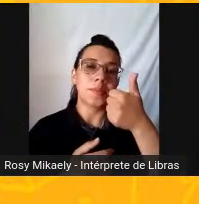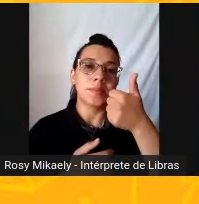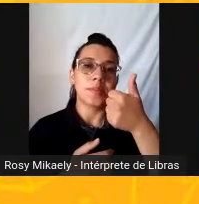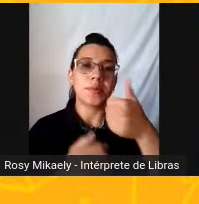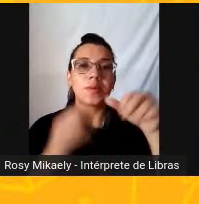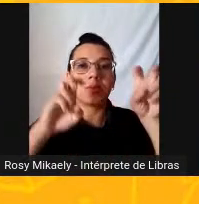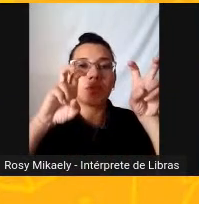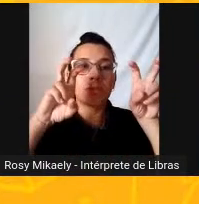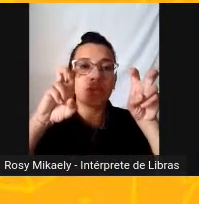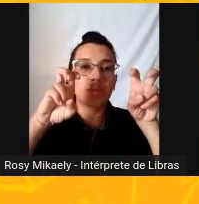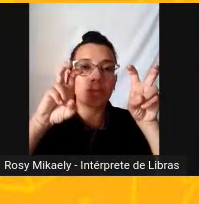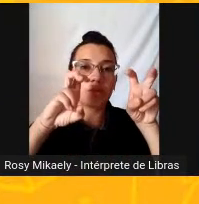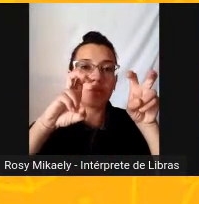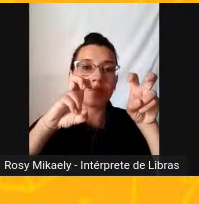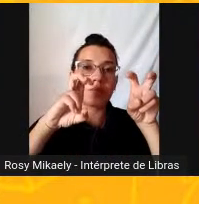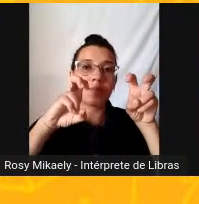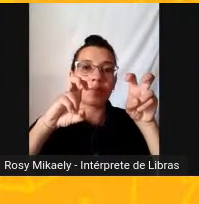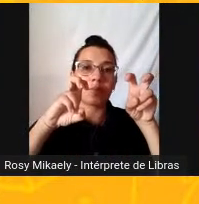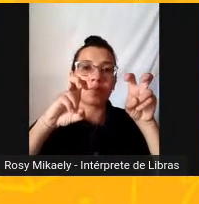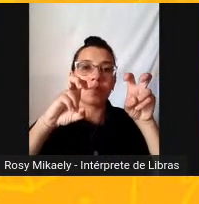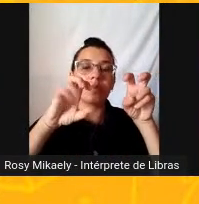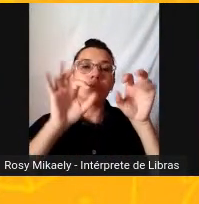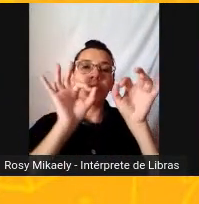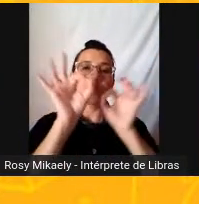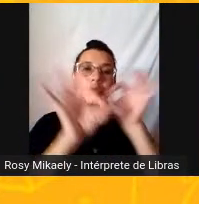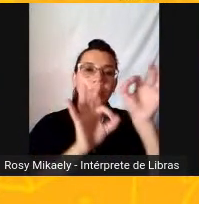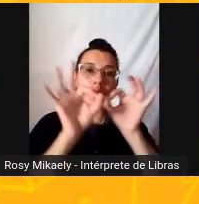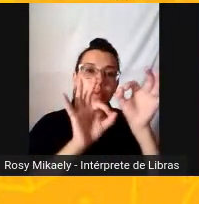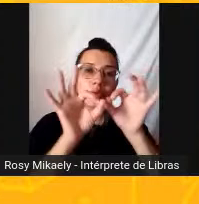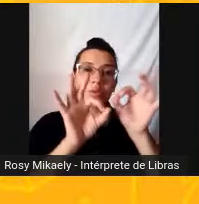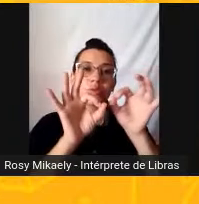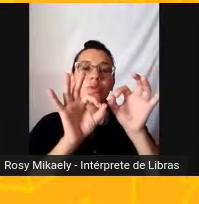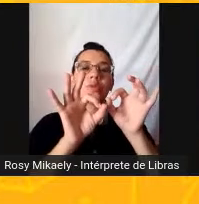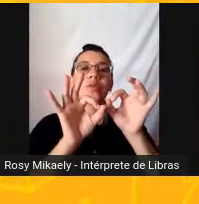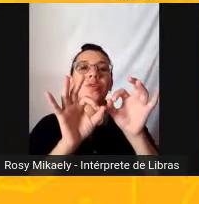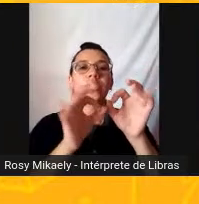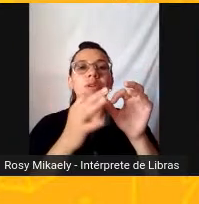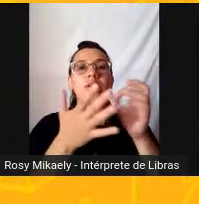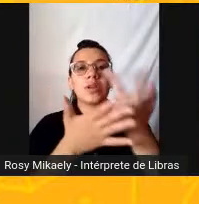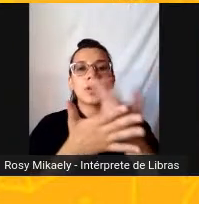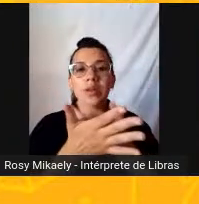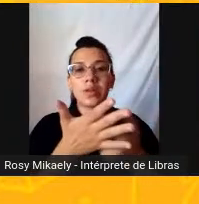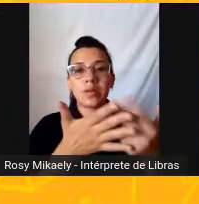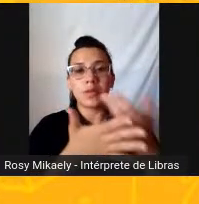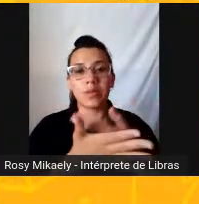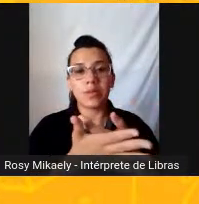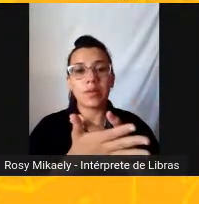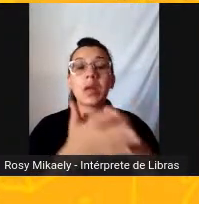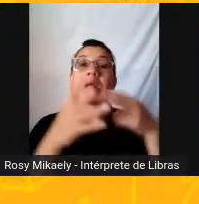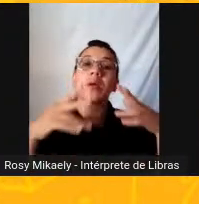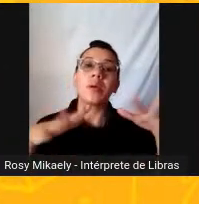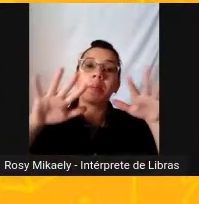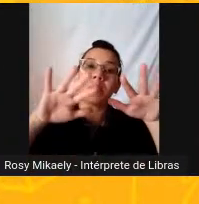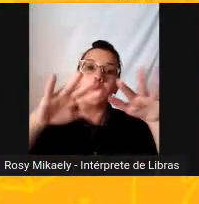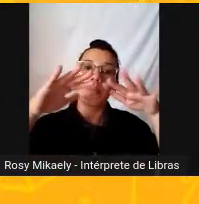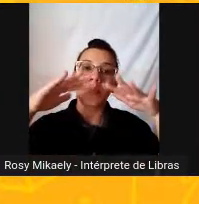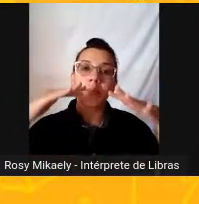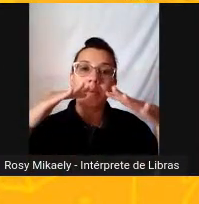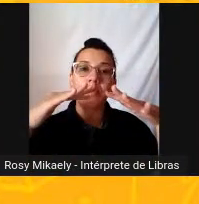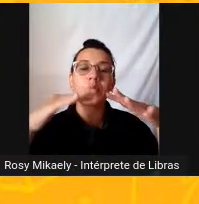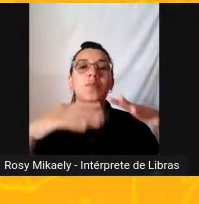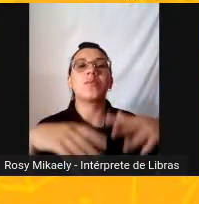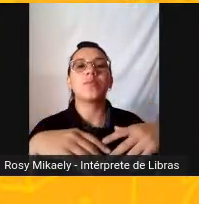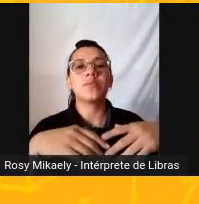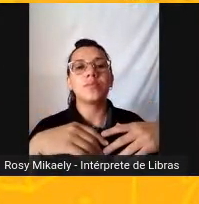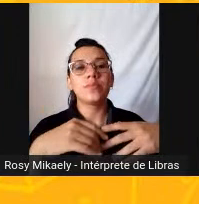linguístico Pela discussão Do ato de construção Da própria obra Então, quem prestou Atenção na aula Não tem como